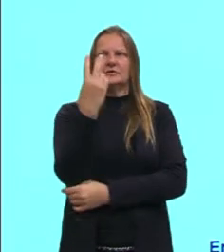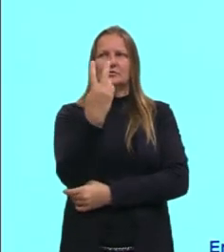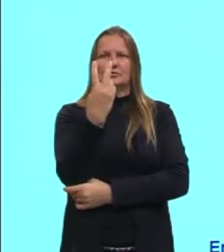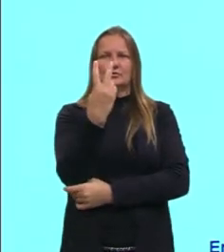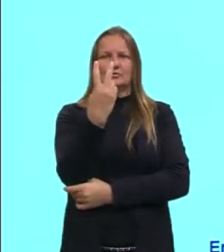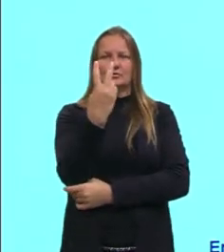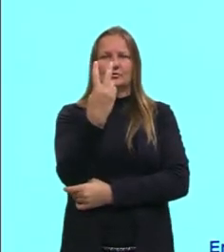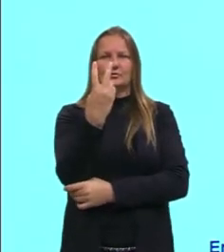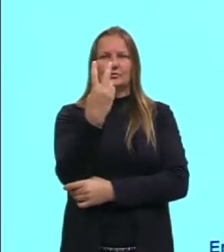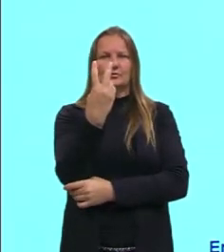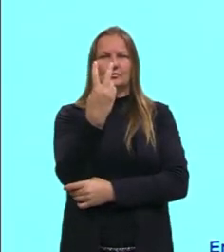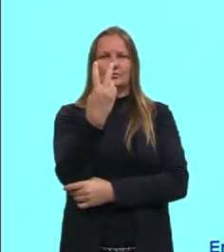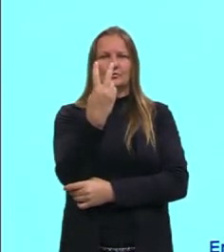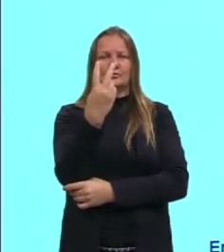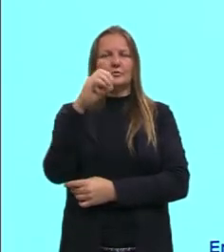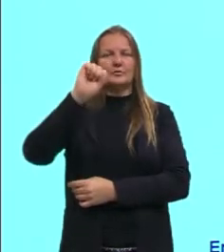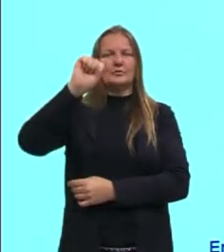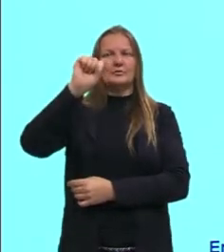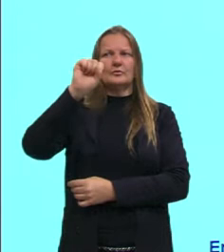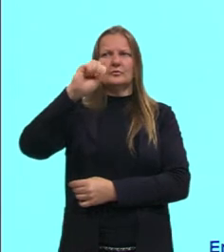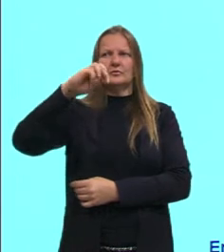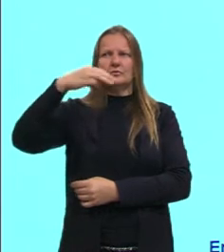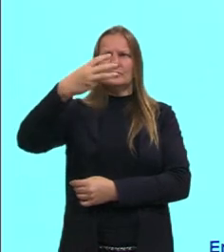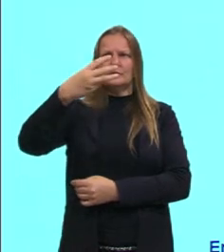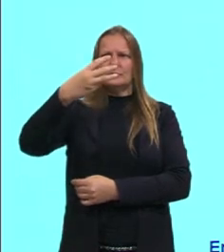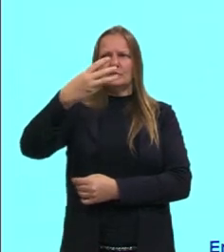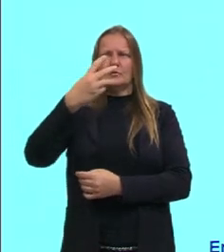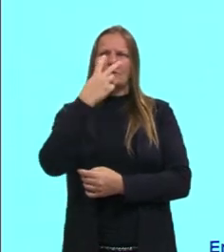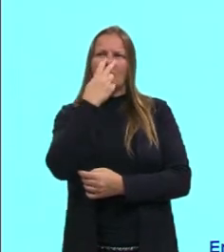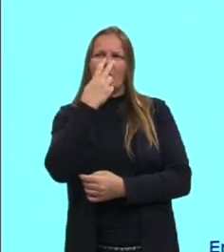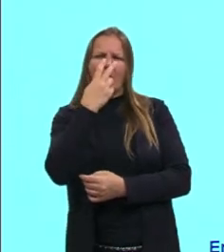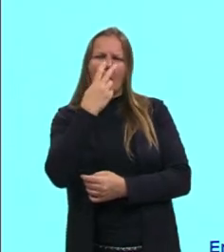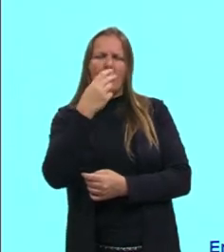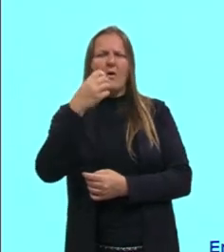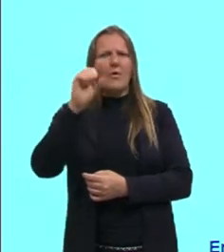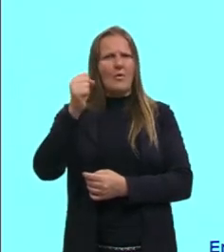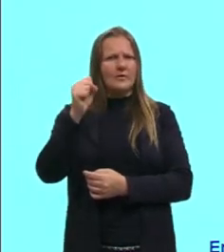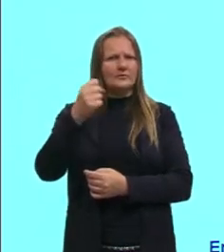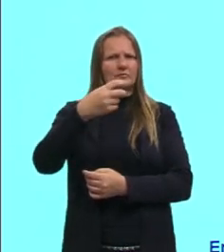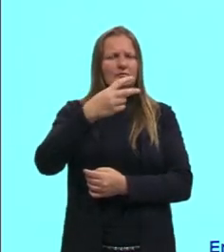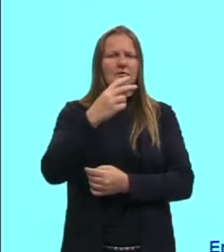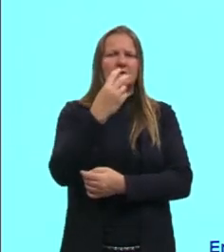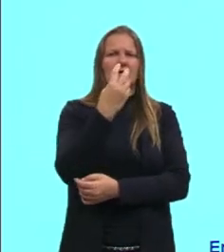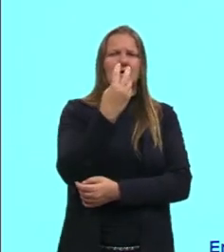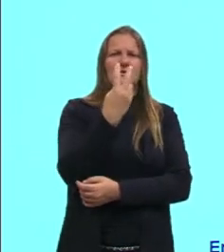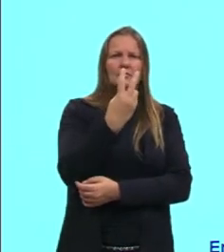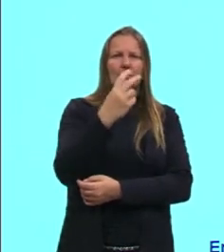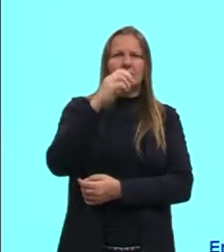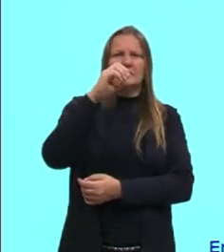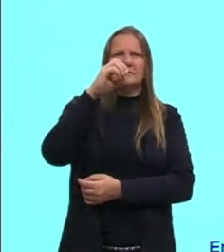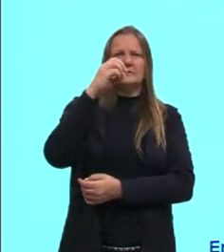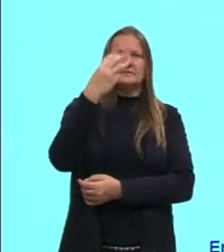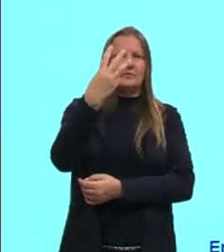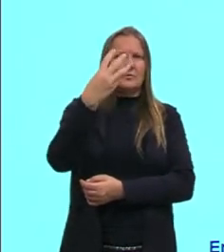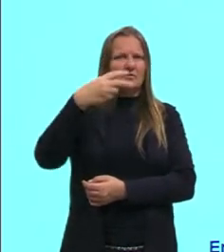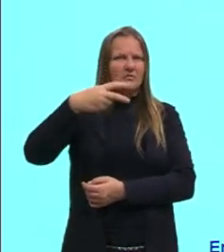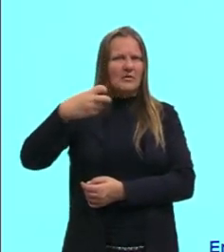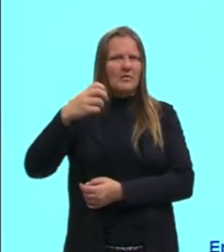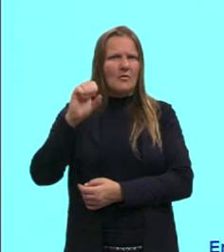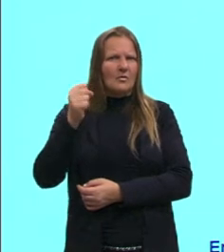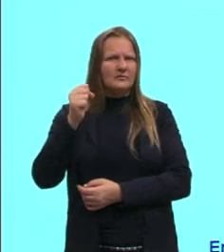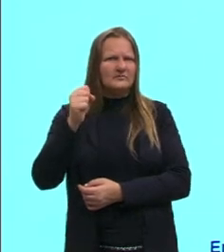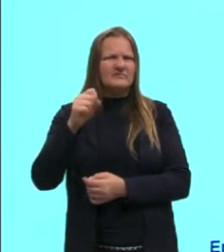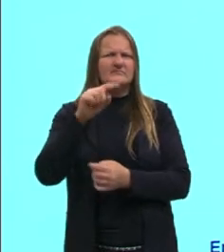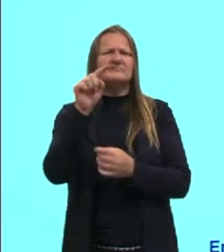elevado ao cubo é igual a oito. Como que nós vamos avaliar se essa sentença é verdadeira ou falsa?